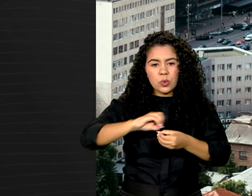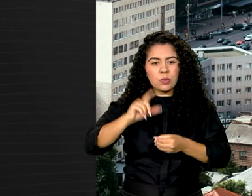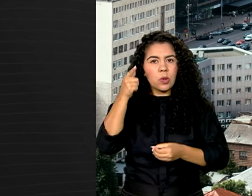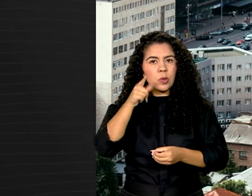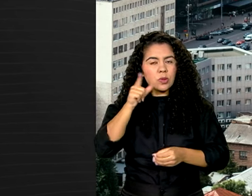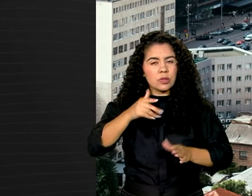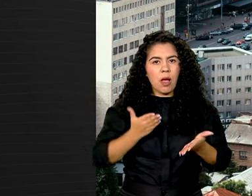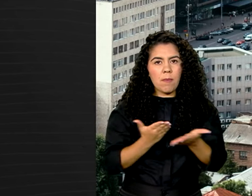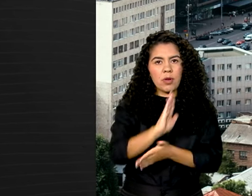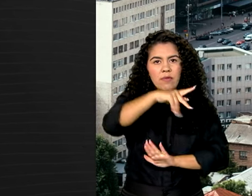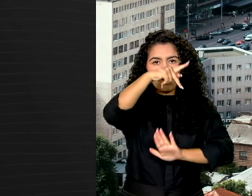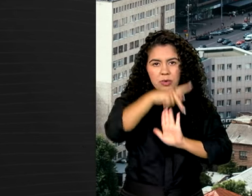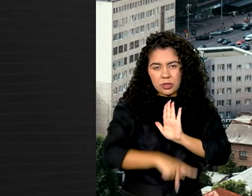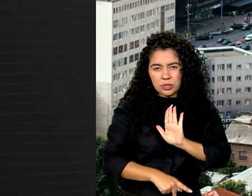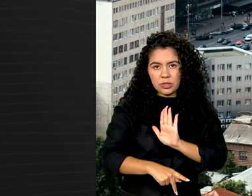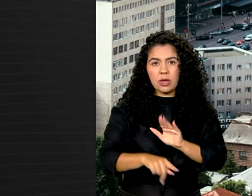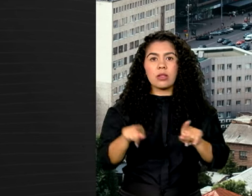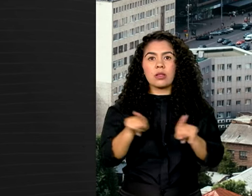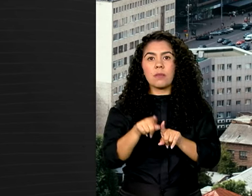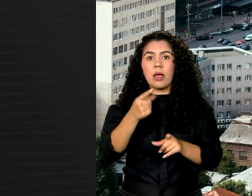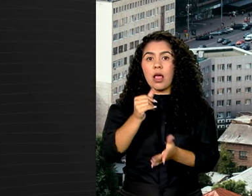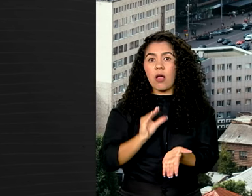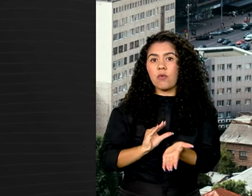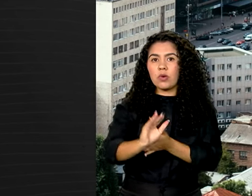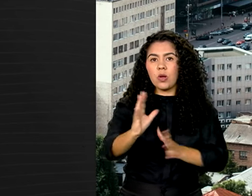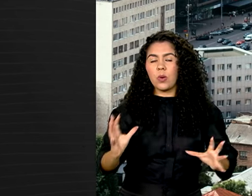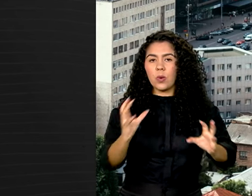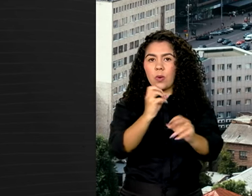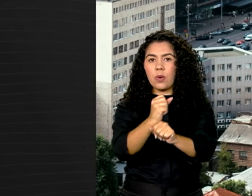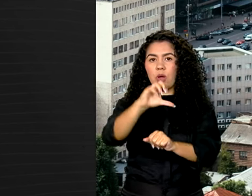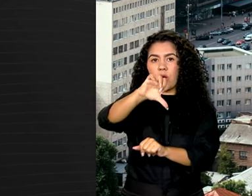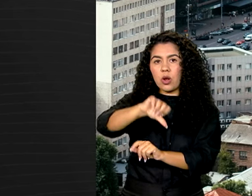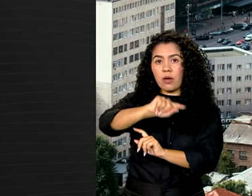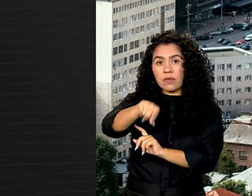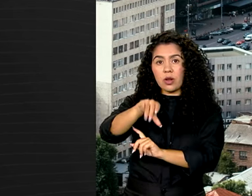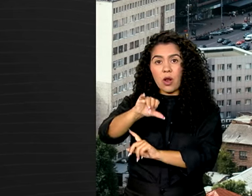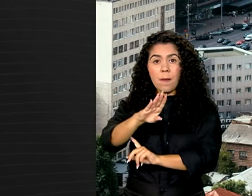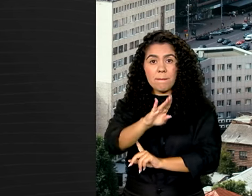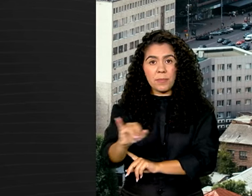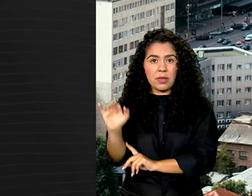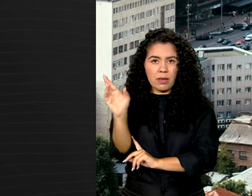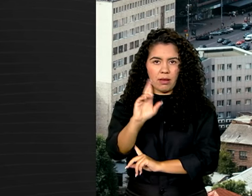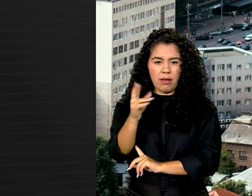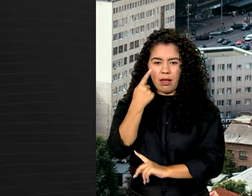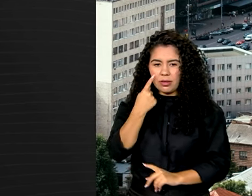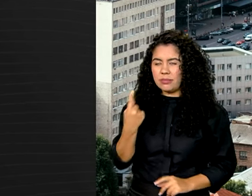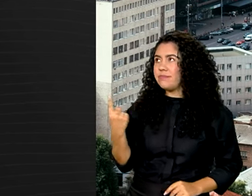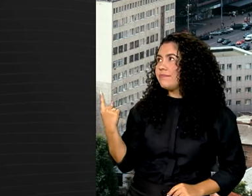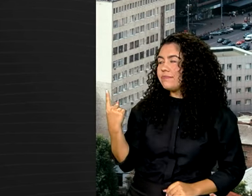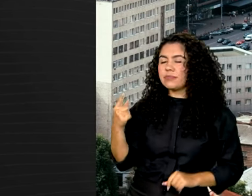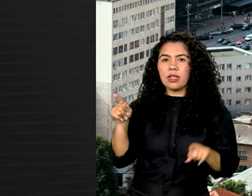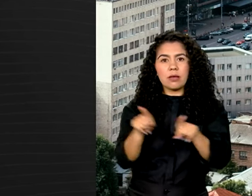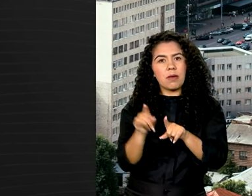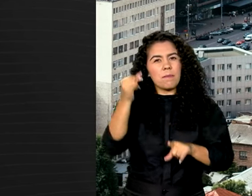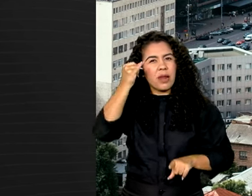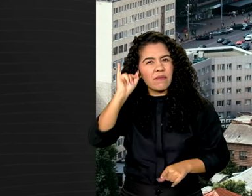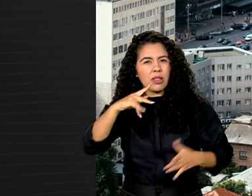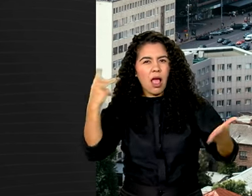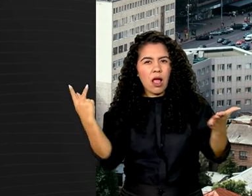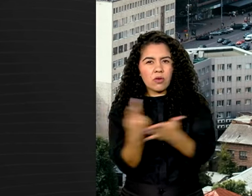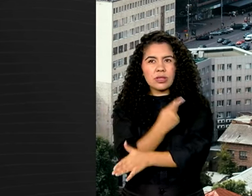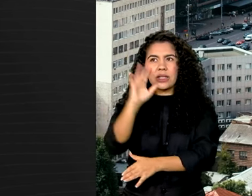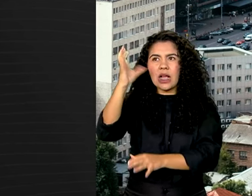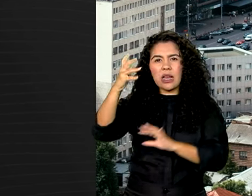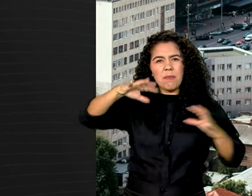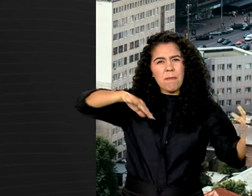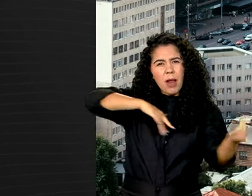estados. Investimentos somam 9,9 bilhões de reais. Prevenção a desastres